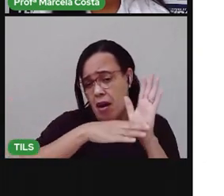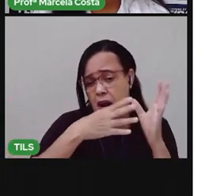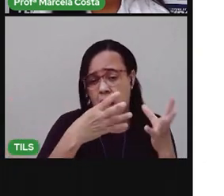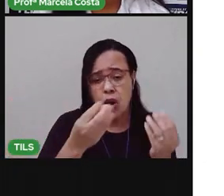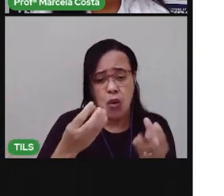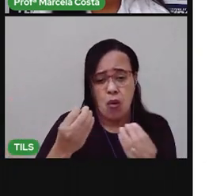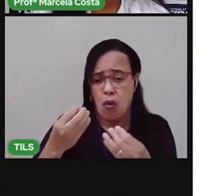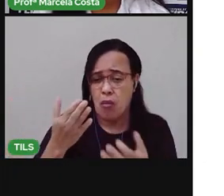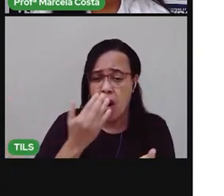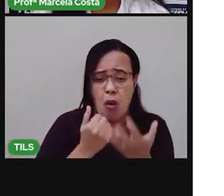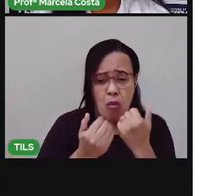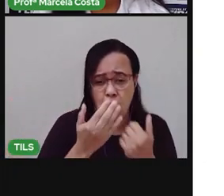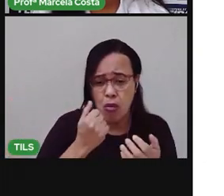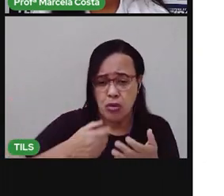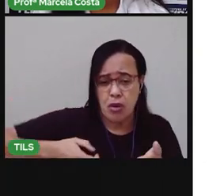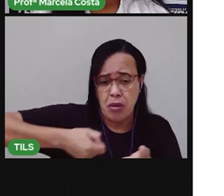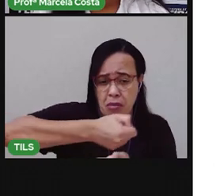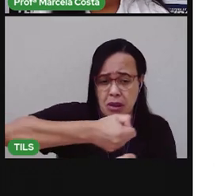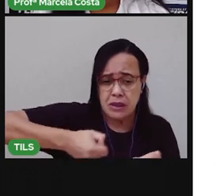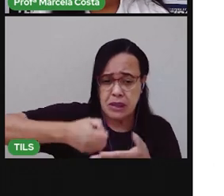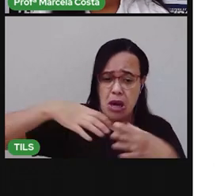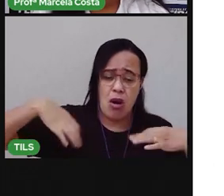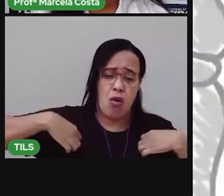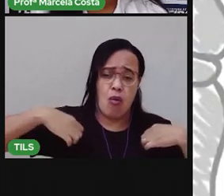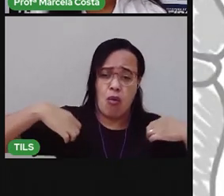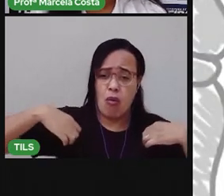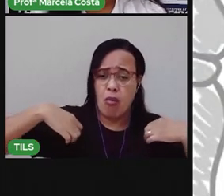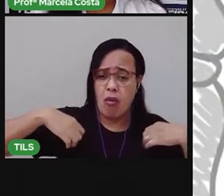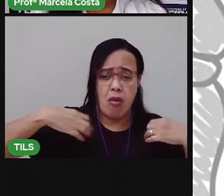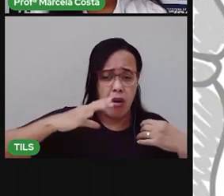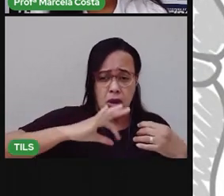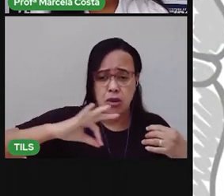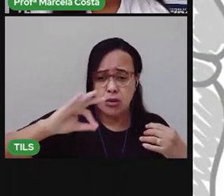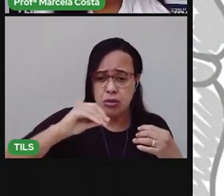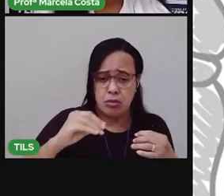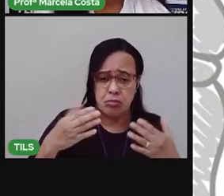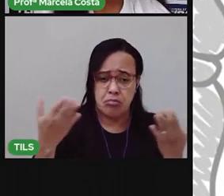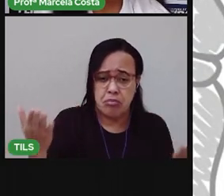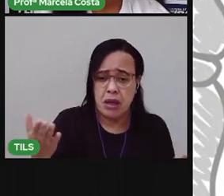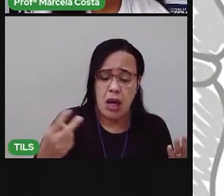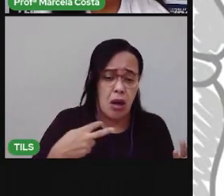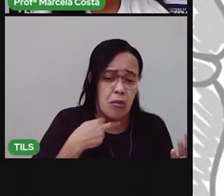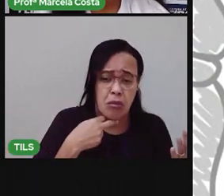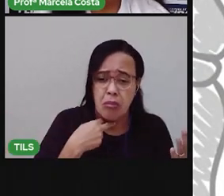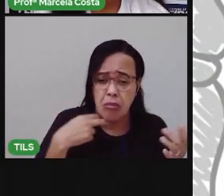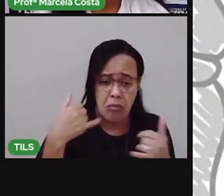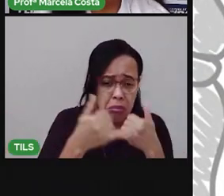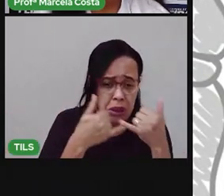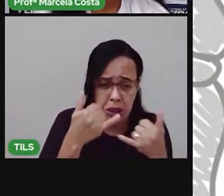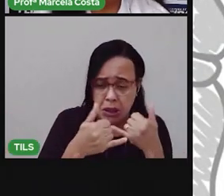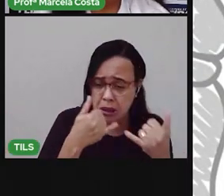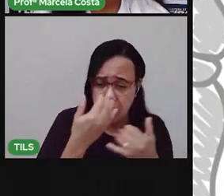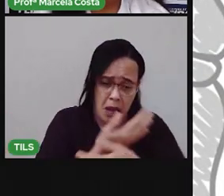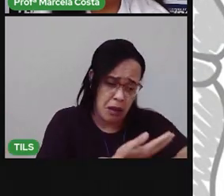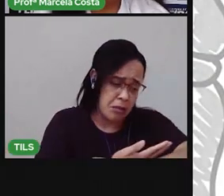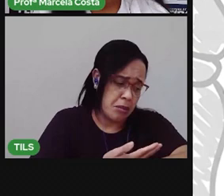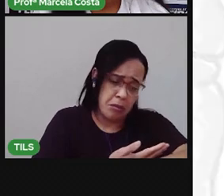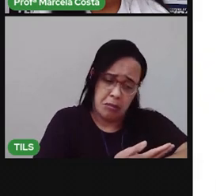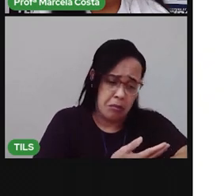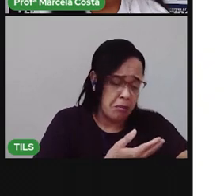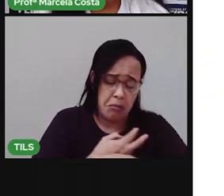supermercado. Almoço. E ainda passar roupa. Não vou poder fazer o que eu mais gosto. Que é brincar com a bonequinha.